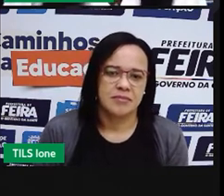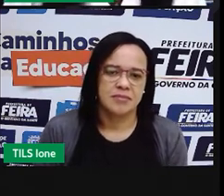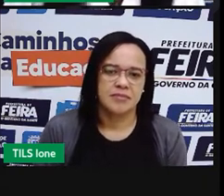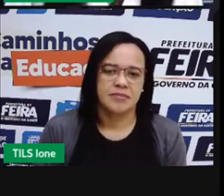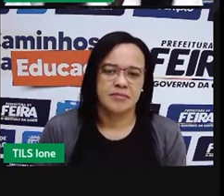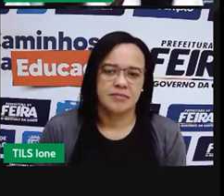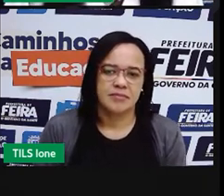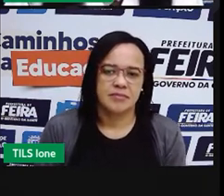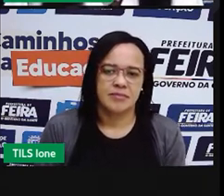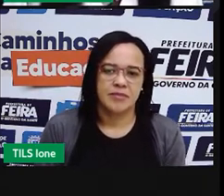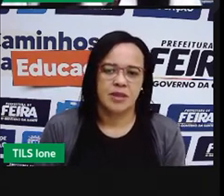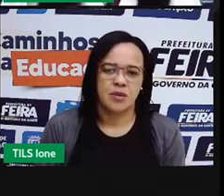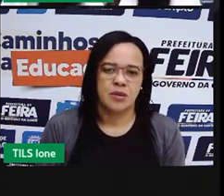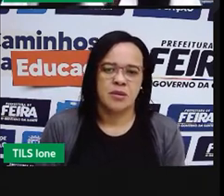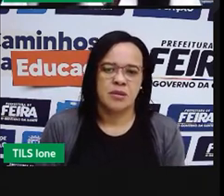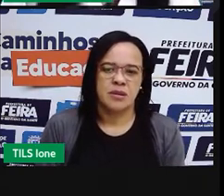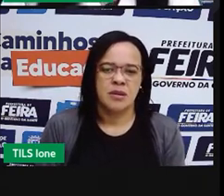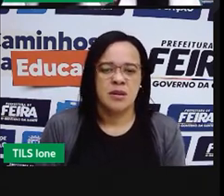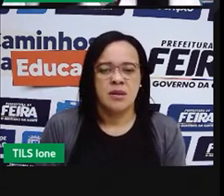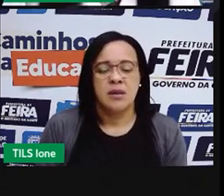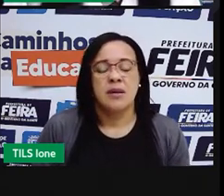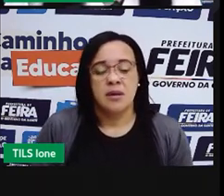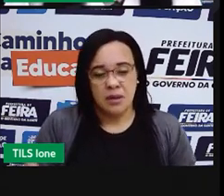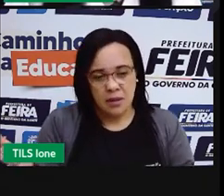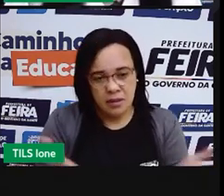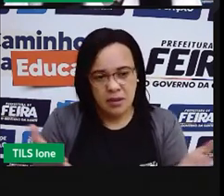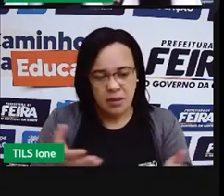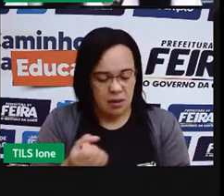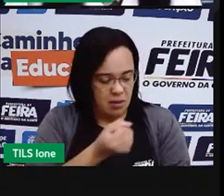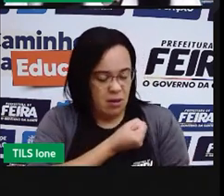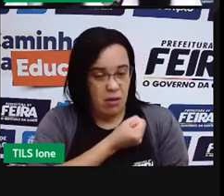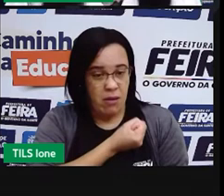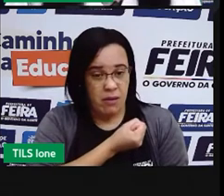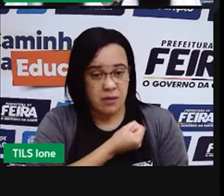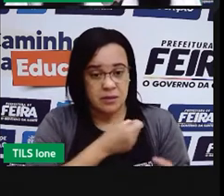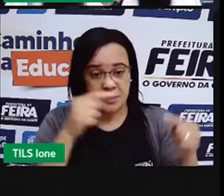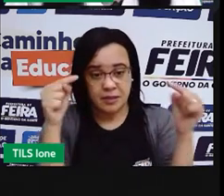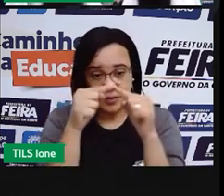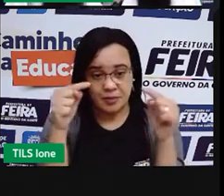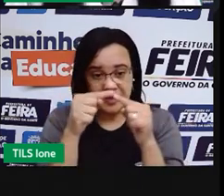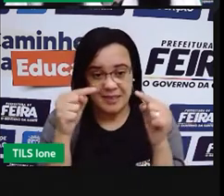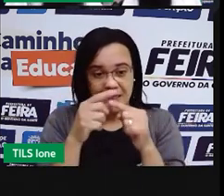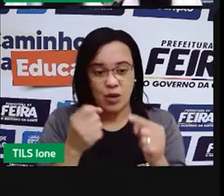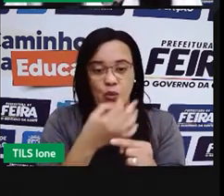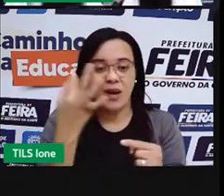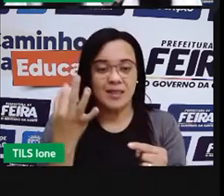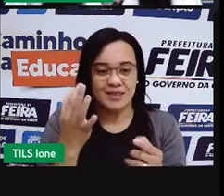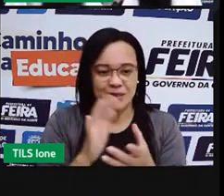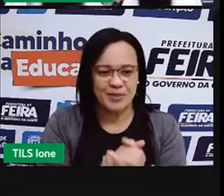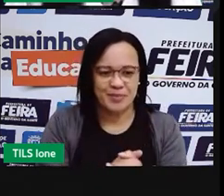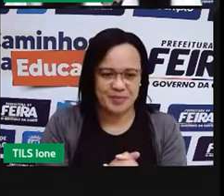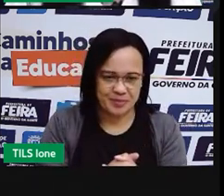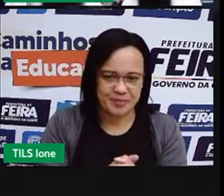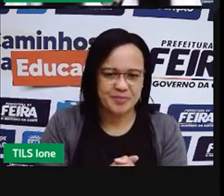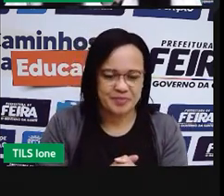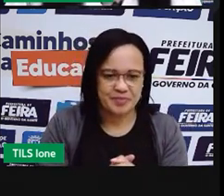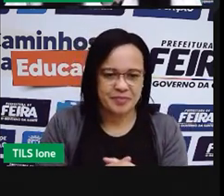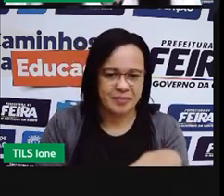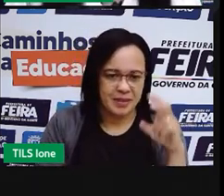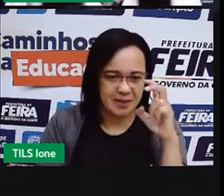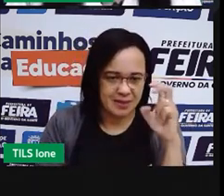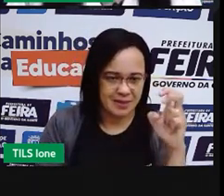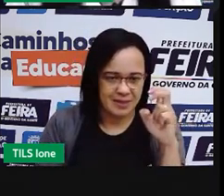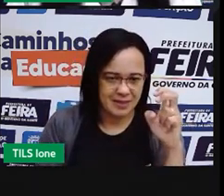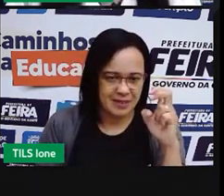Agora, vamos ver a definição numérica desse e dessa quantidade. Então, primeiro, eu cinco